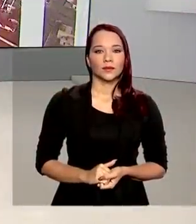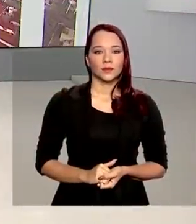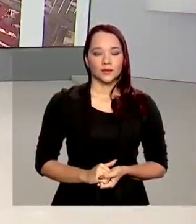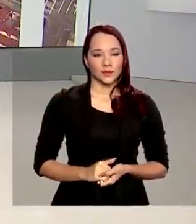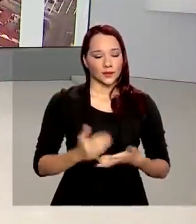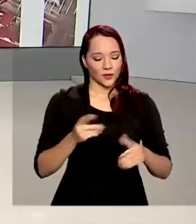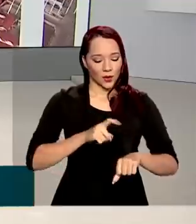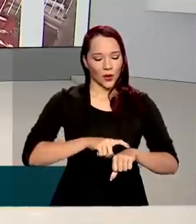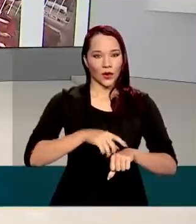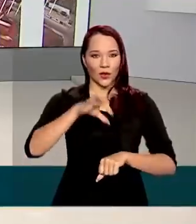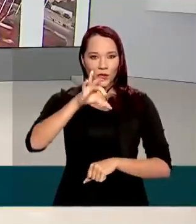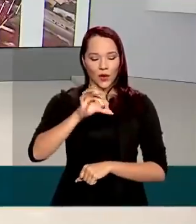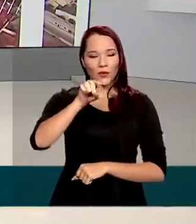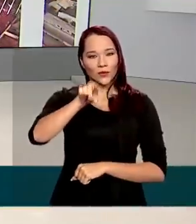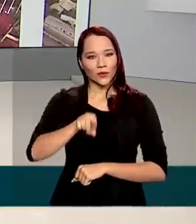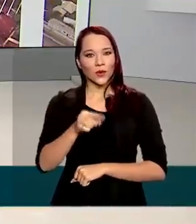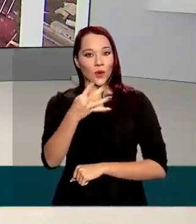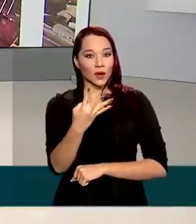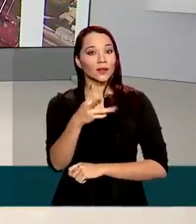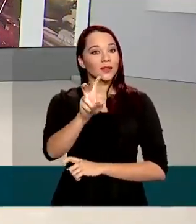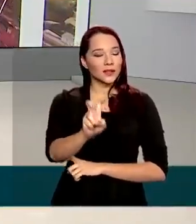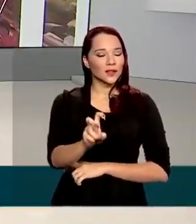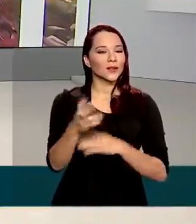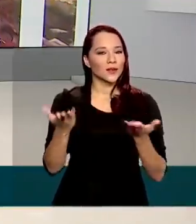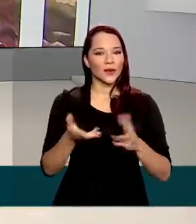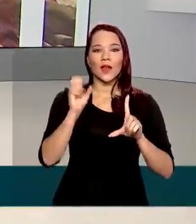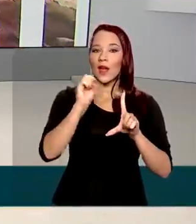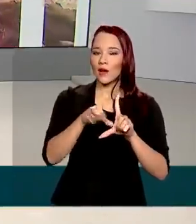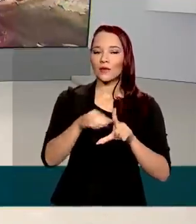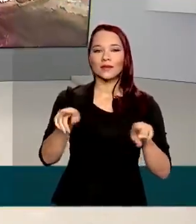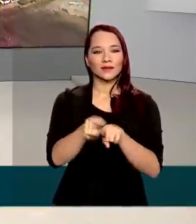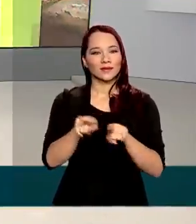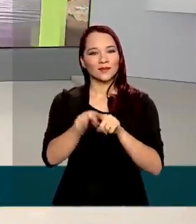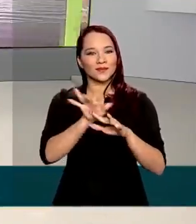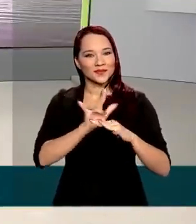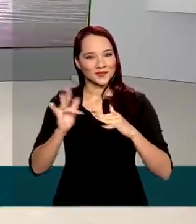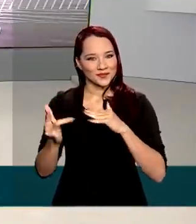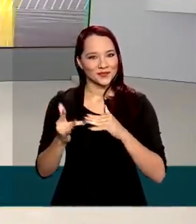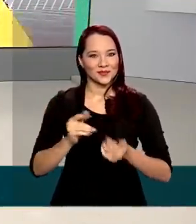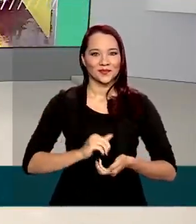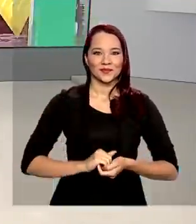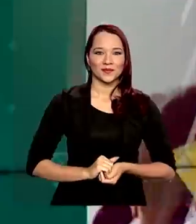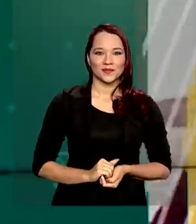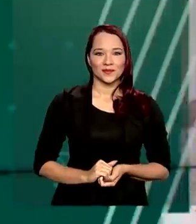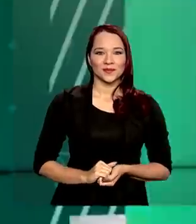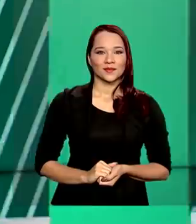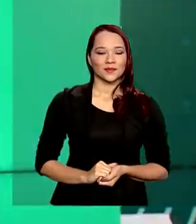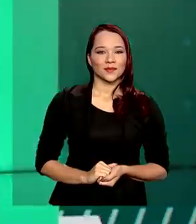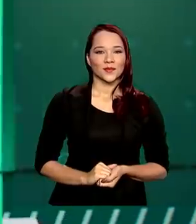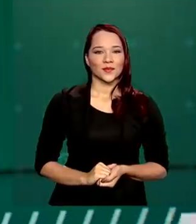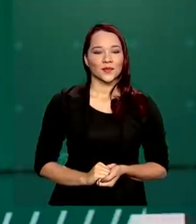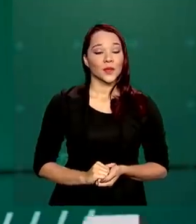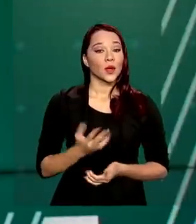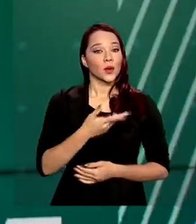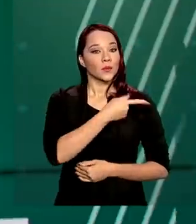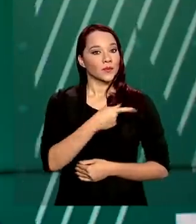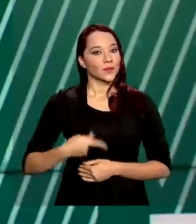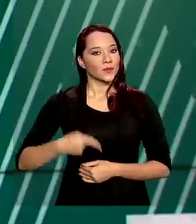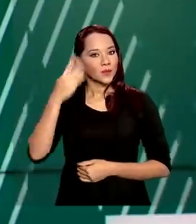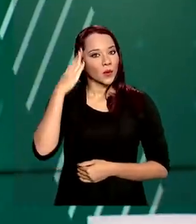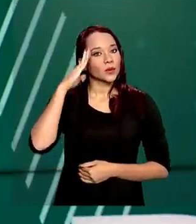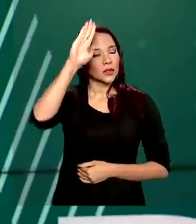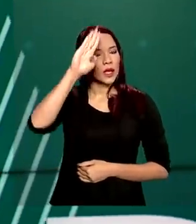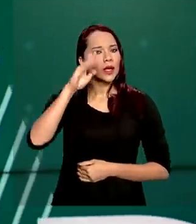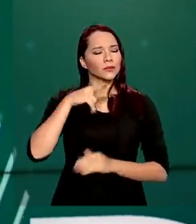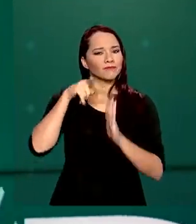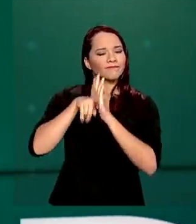São 9 horas e 45 minutos. Nós estamos ao vivo também pelas redes sociais. O presidente Jair Bolsonaro